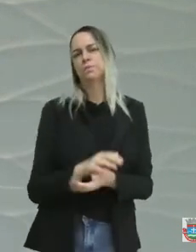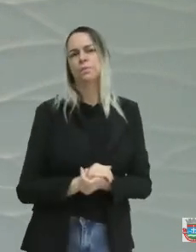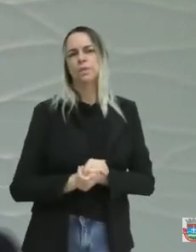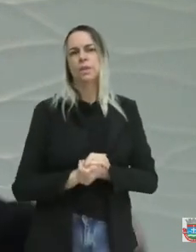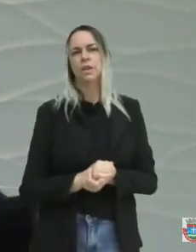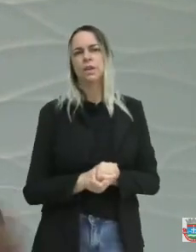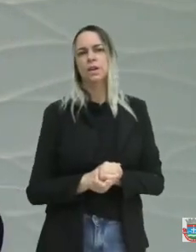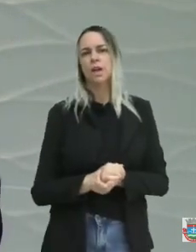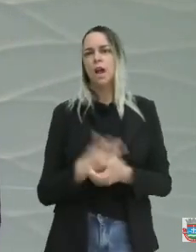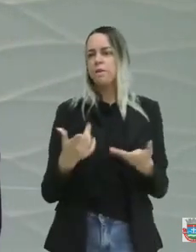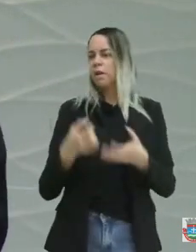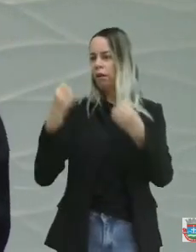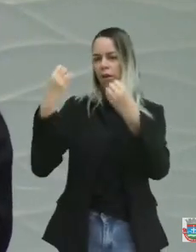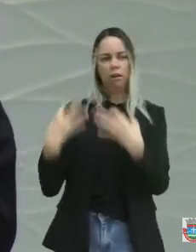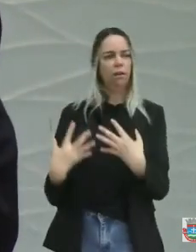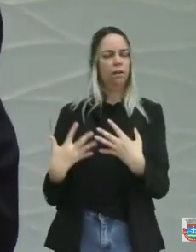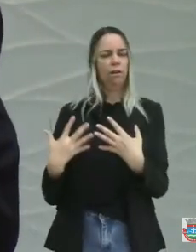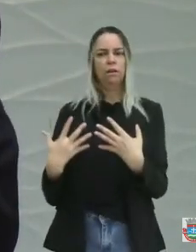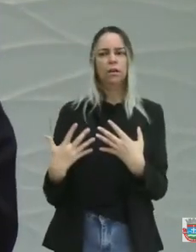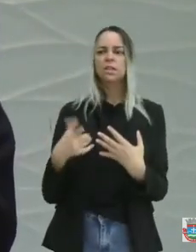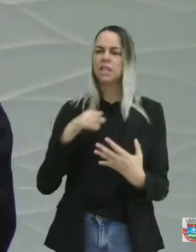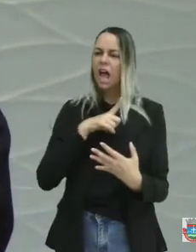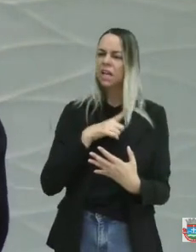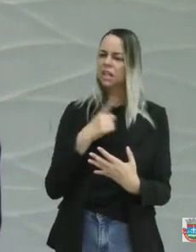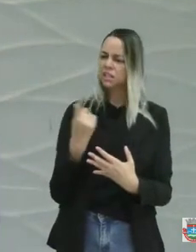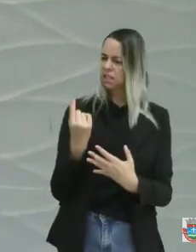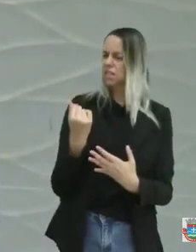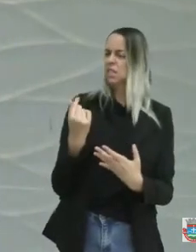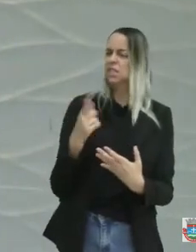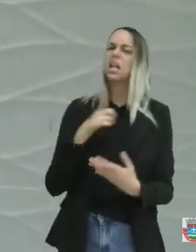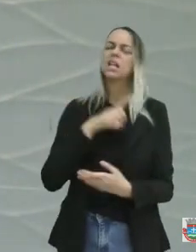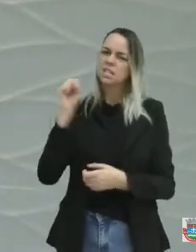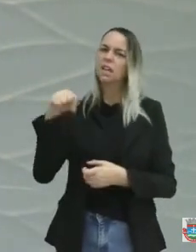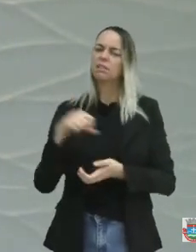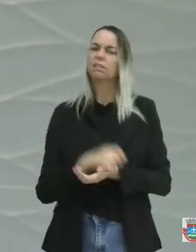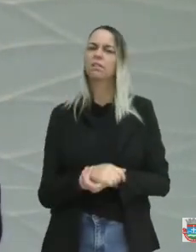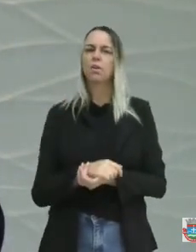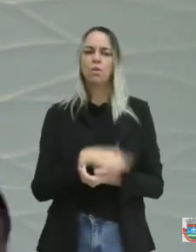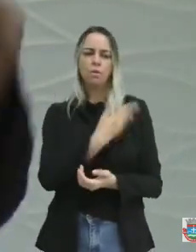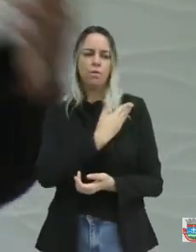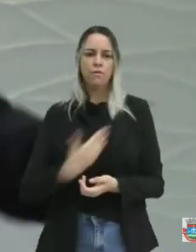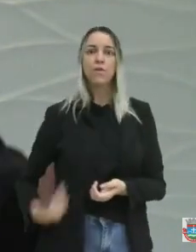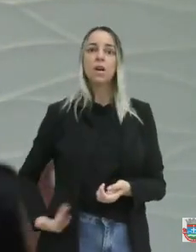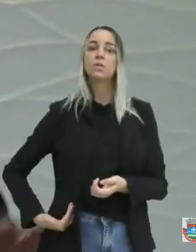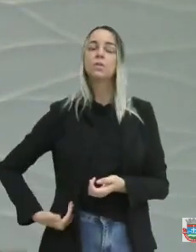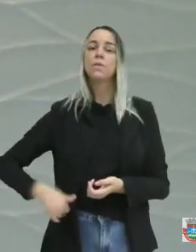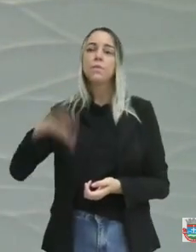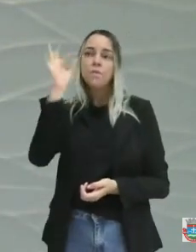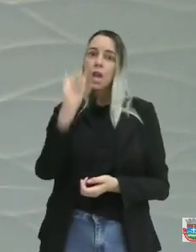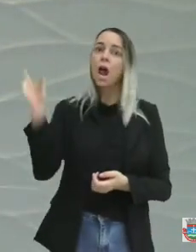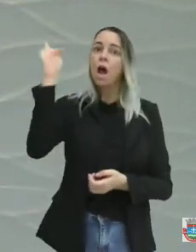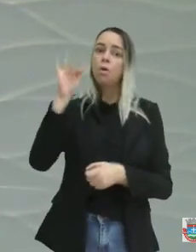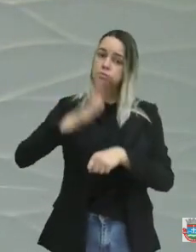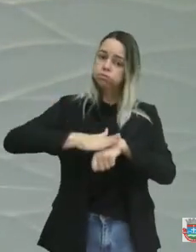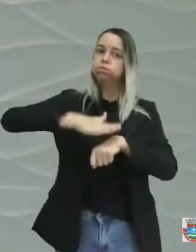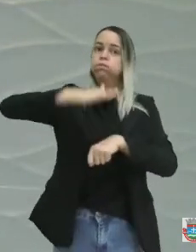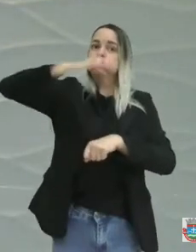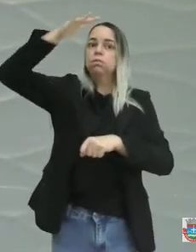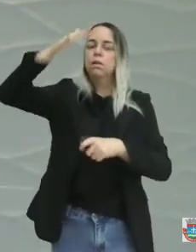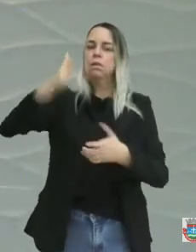Aí fica dizendo que não tem o recurso. Tem o recurso sim. que o recurso do governo federal aumentou. O repasso do governo federal aumentou.